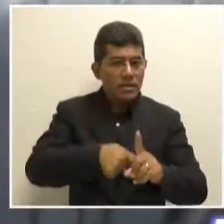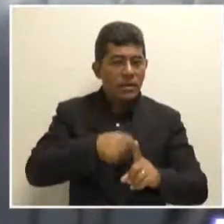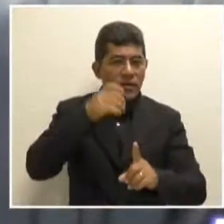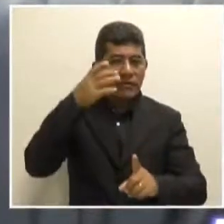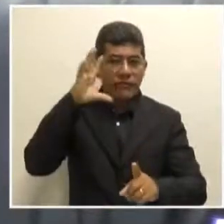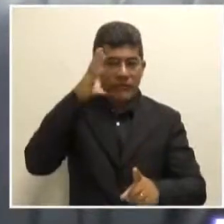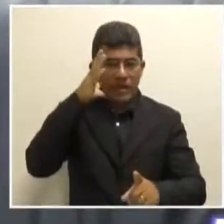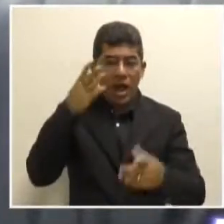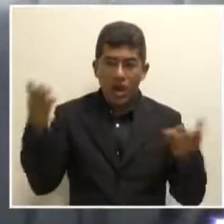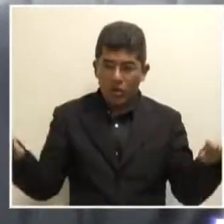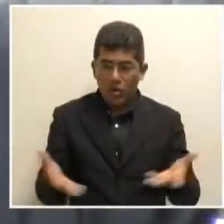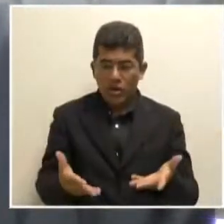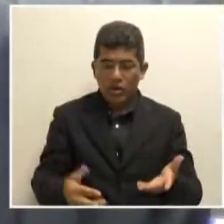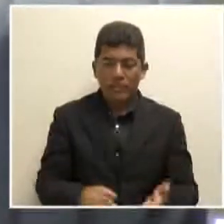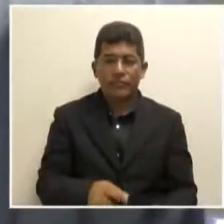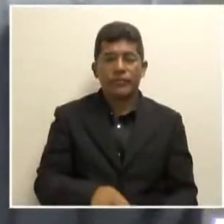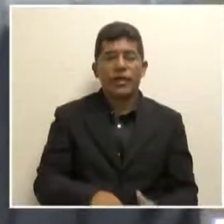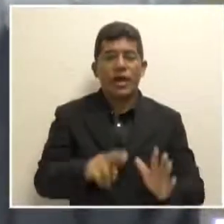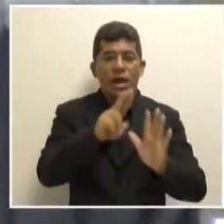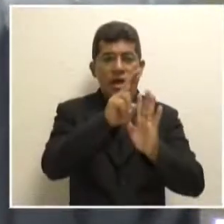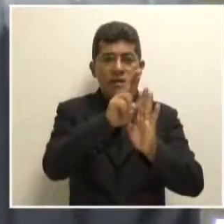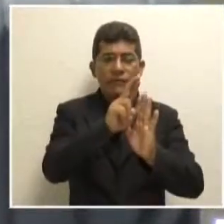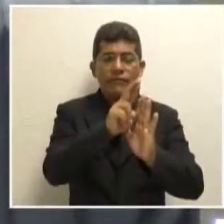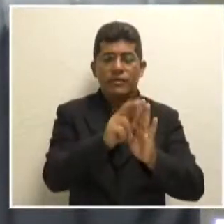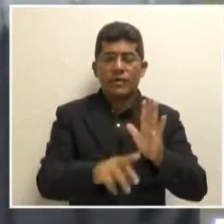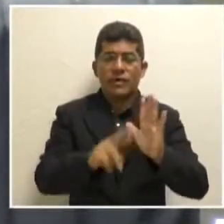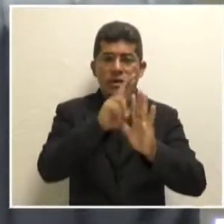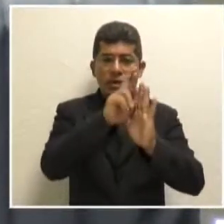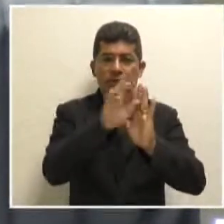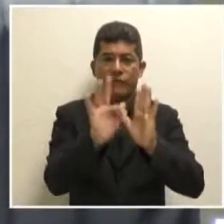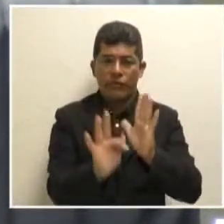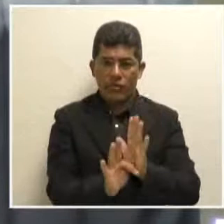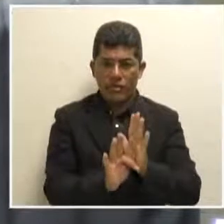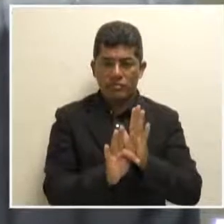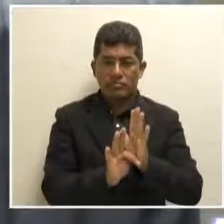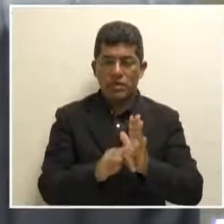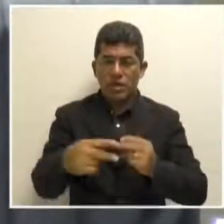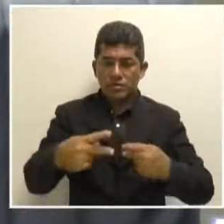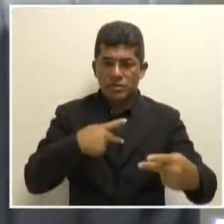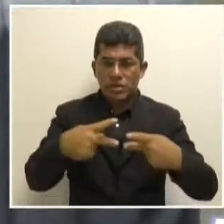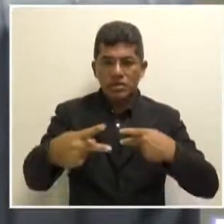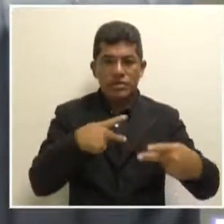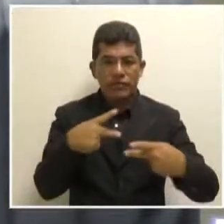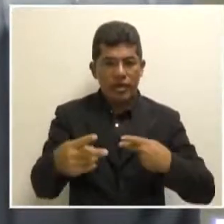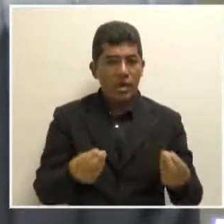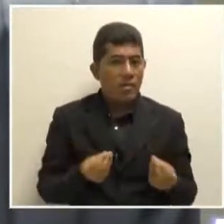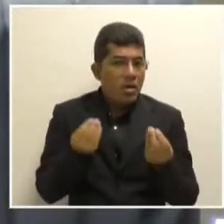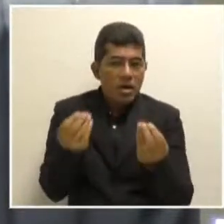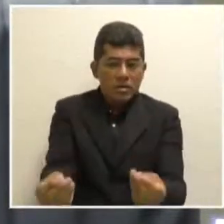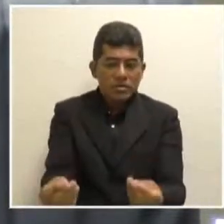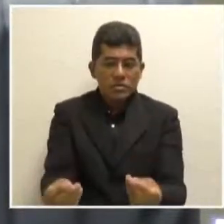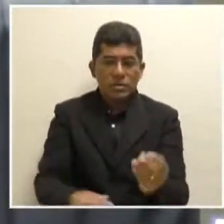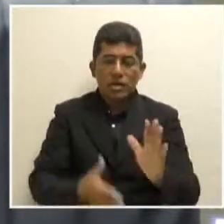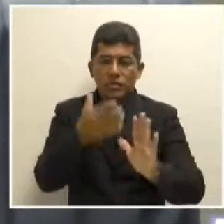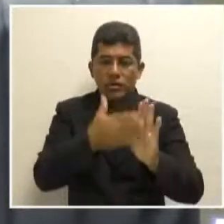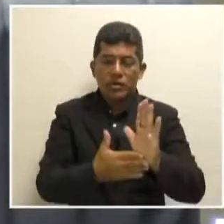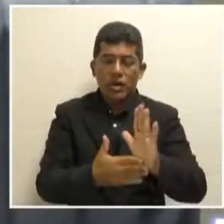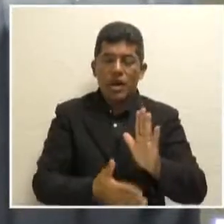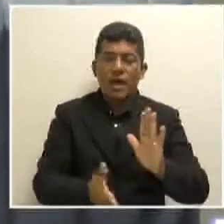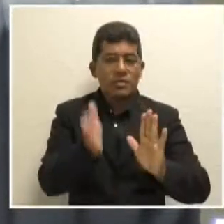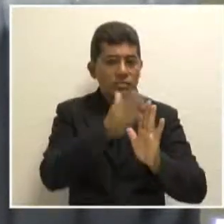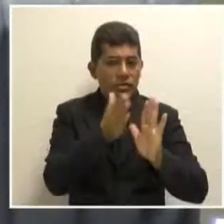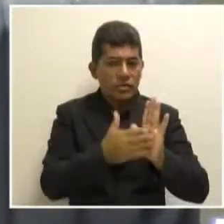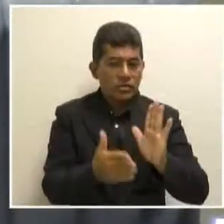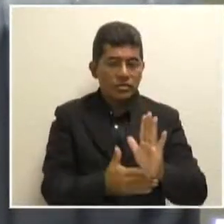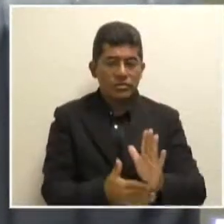ainda a reforma administrativa, que envie, deputado Augusto Ferraz, as medidas